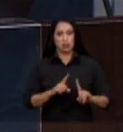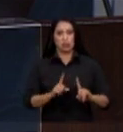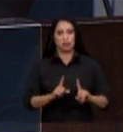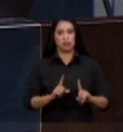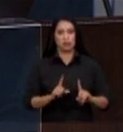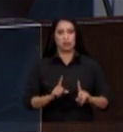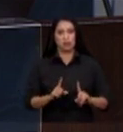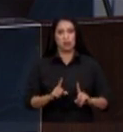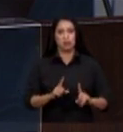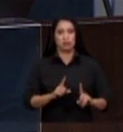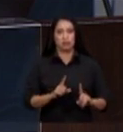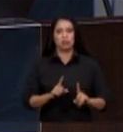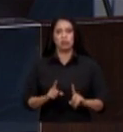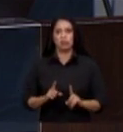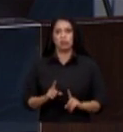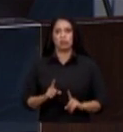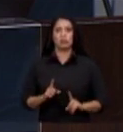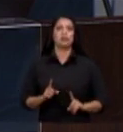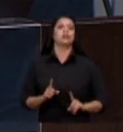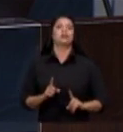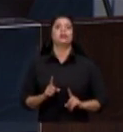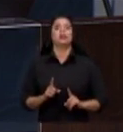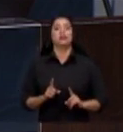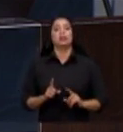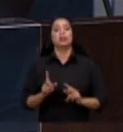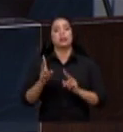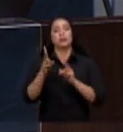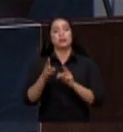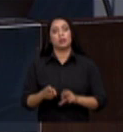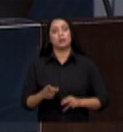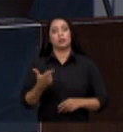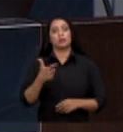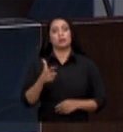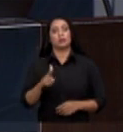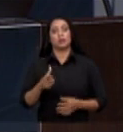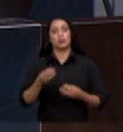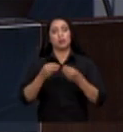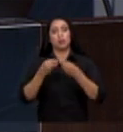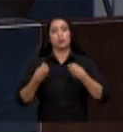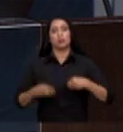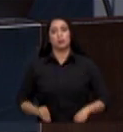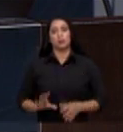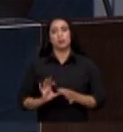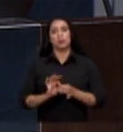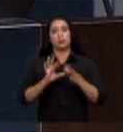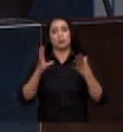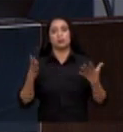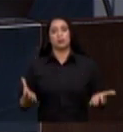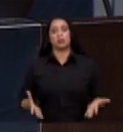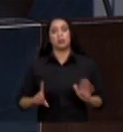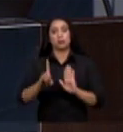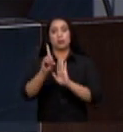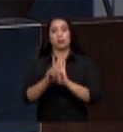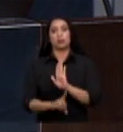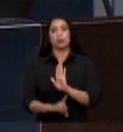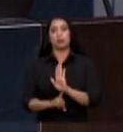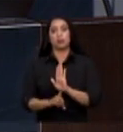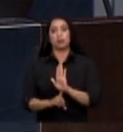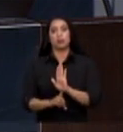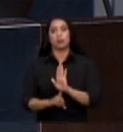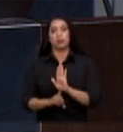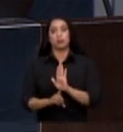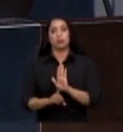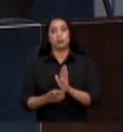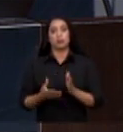democracia é realizar a igualdade sem prejuízo da liberdade e finalmente os direitos de